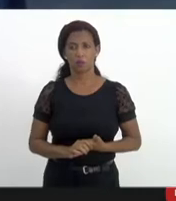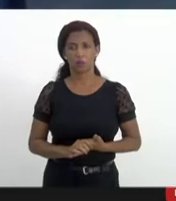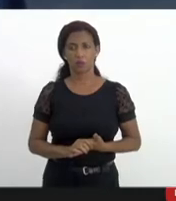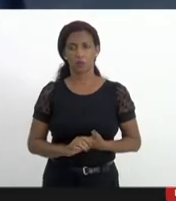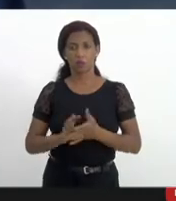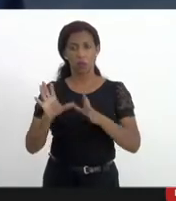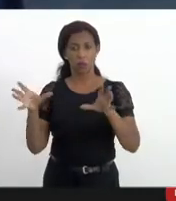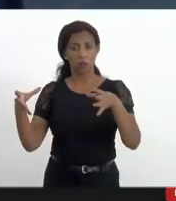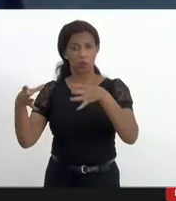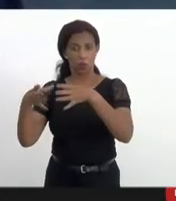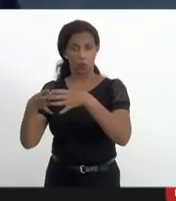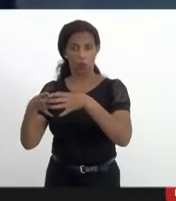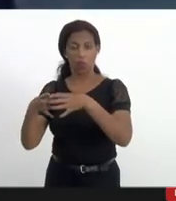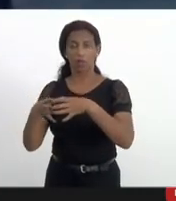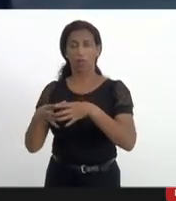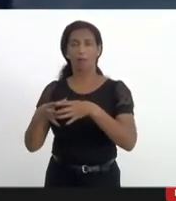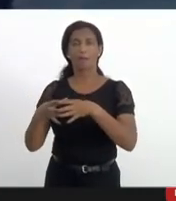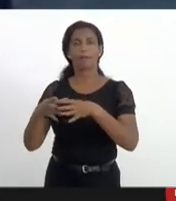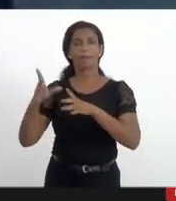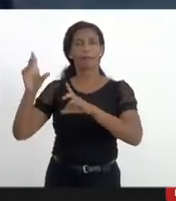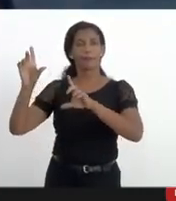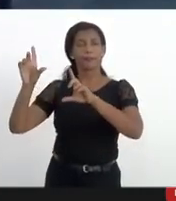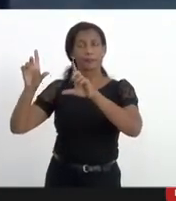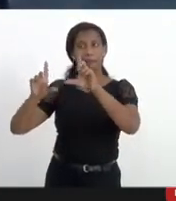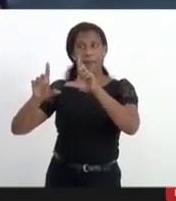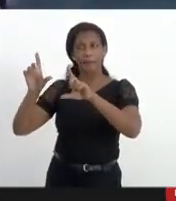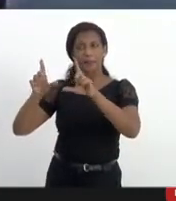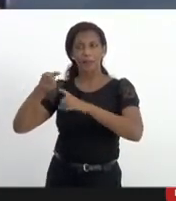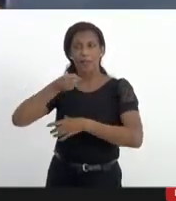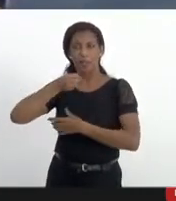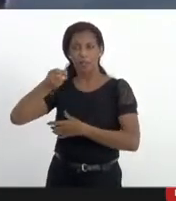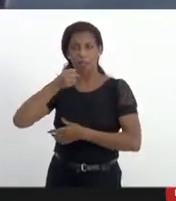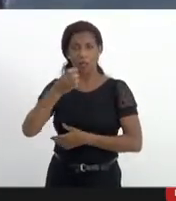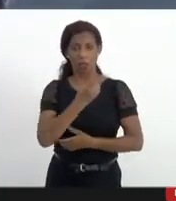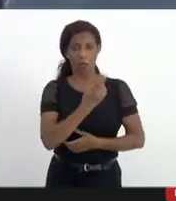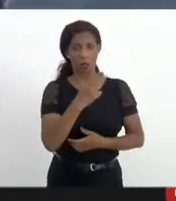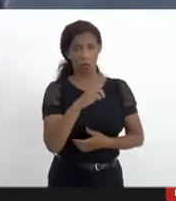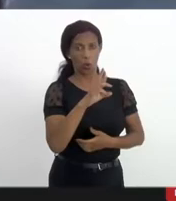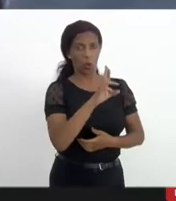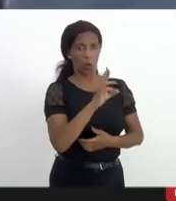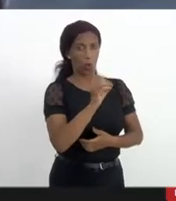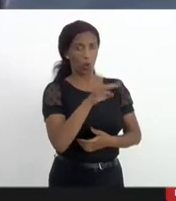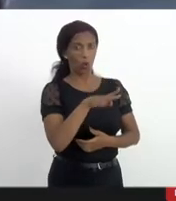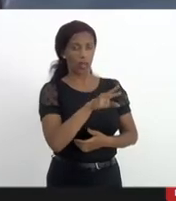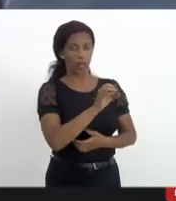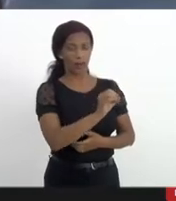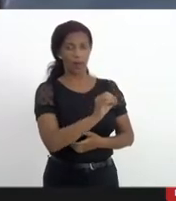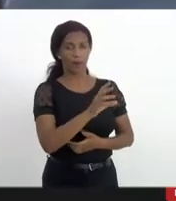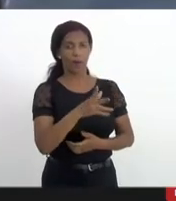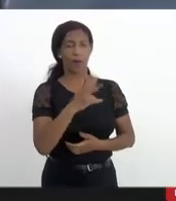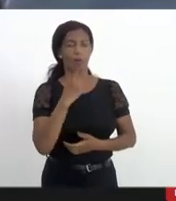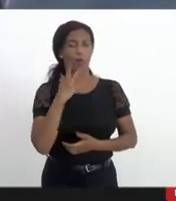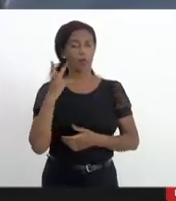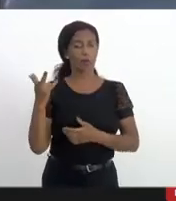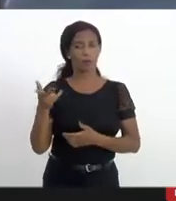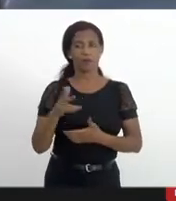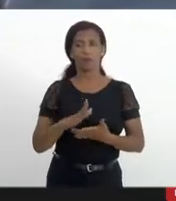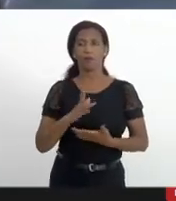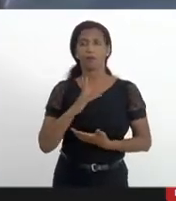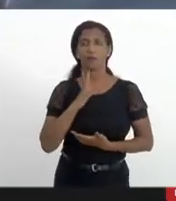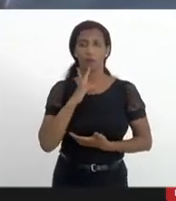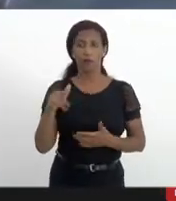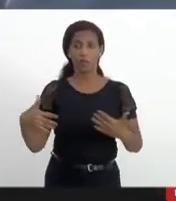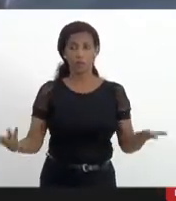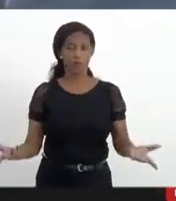coletiva de imprensa, o doutor Roberto Cardoso afirmou, abro aspas, então,